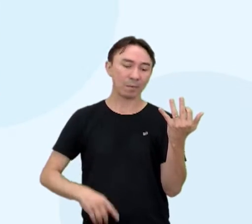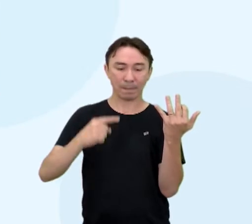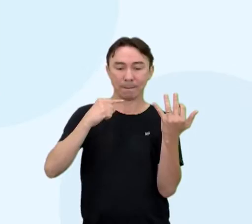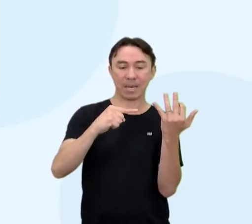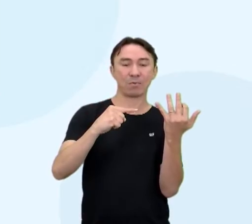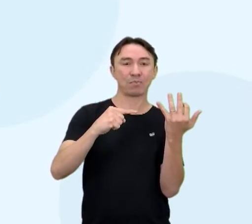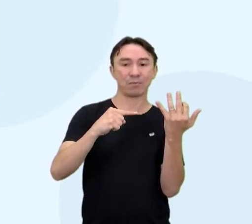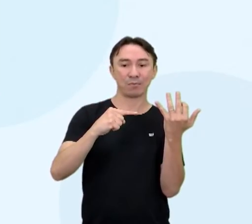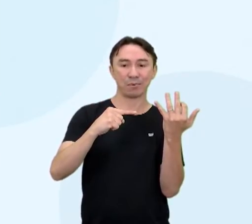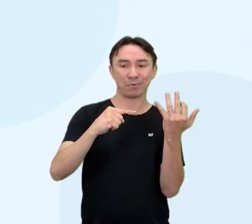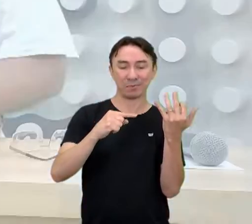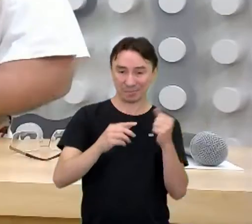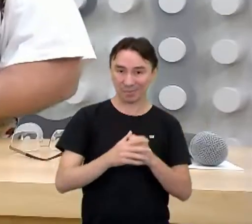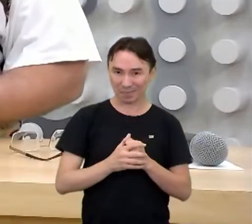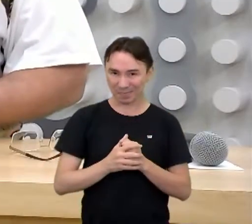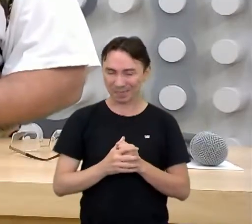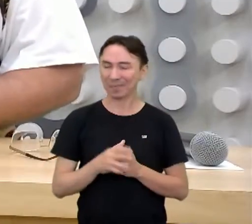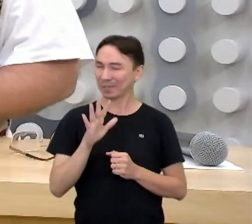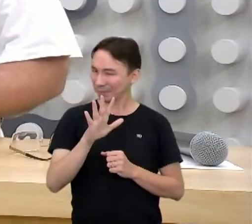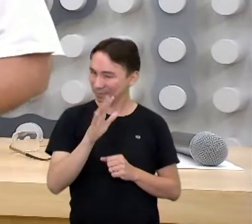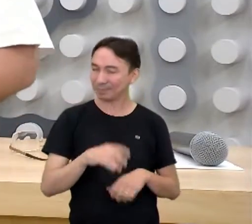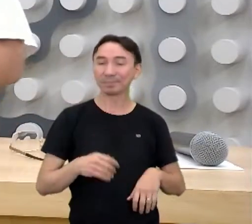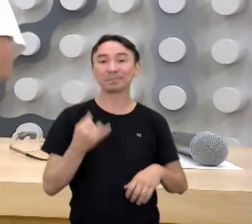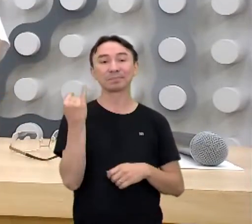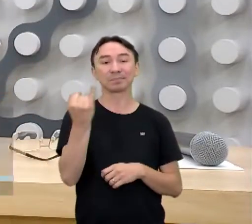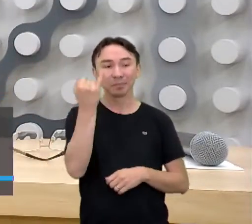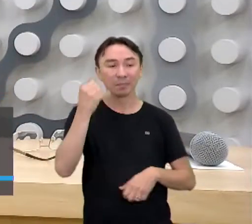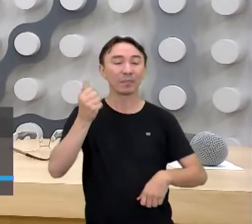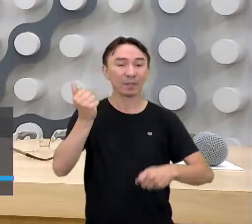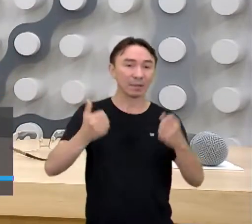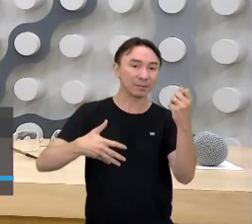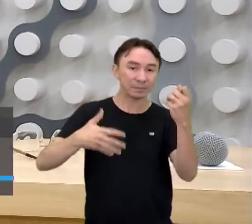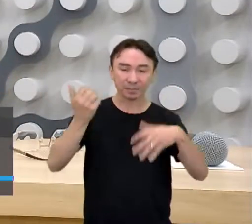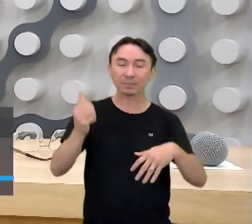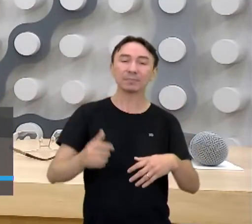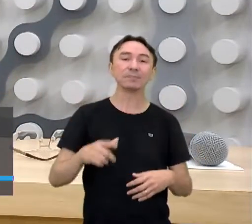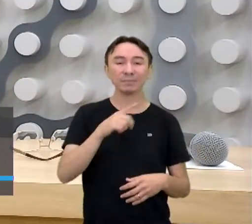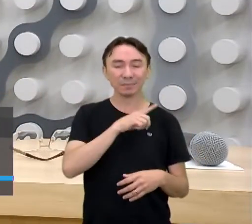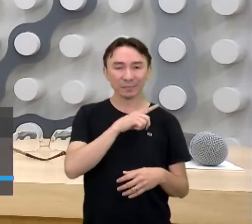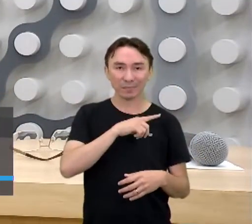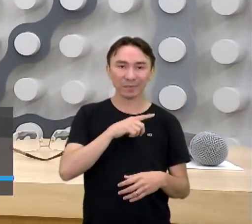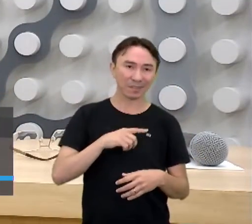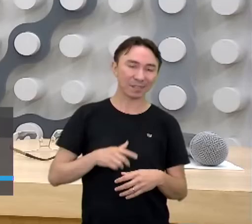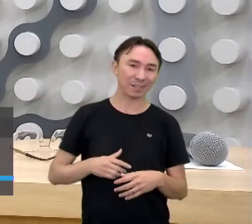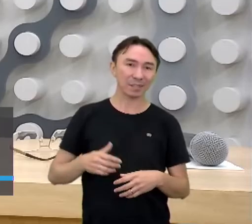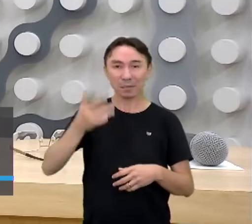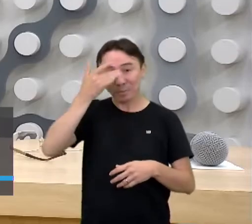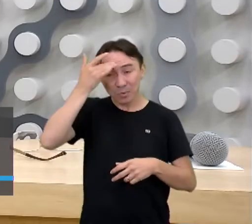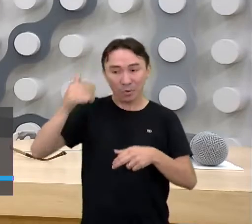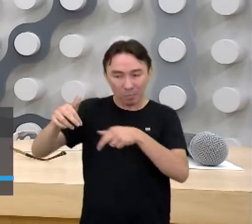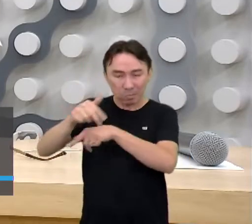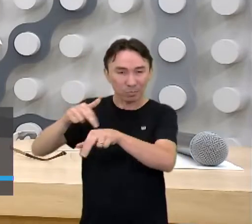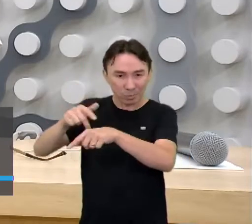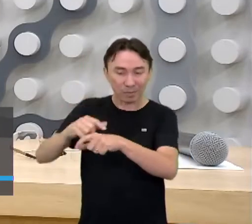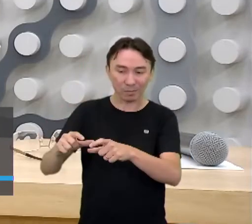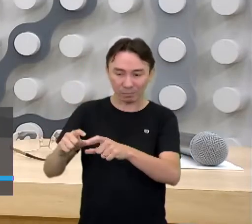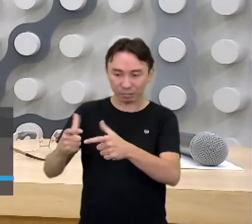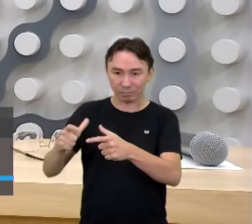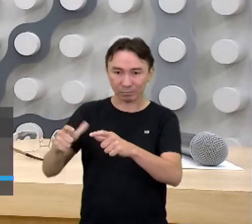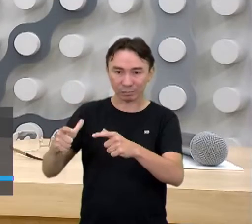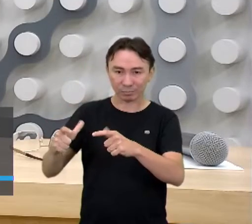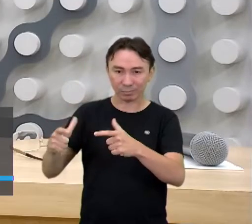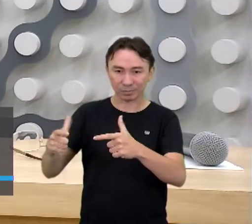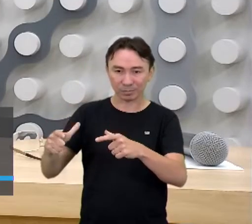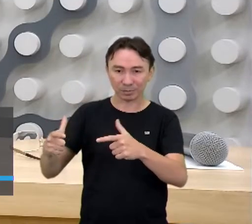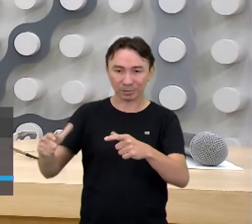que é mais importante, mesmo a gente falando aí em crescimento vegetativo, por isso que também é o crescimento natural, mesmo